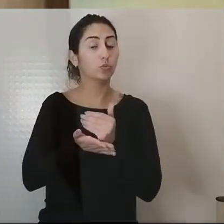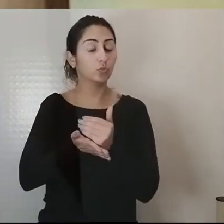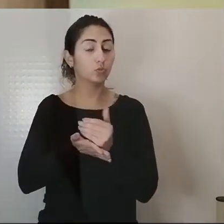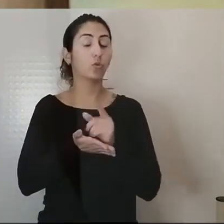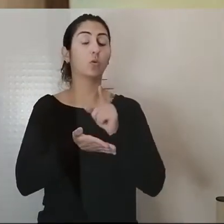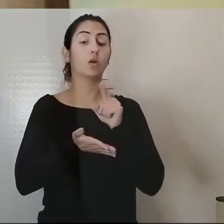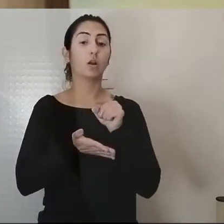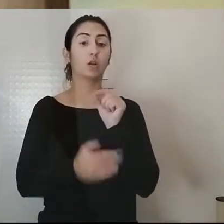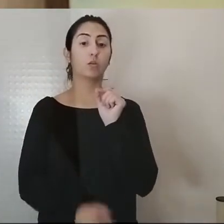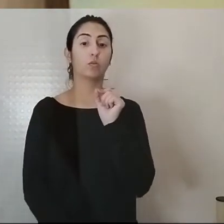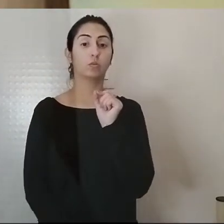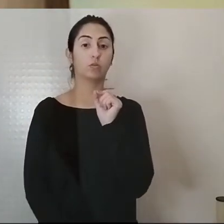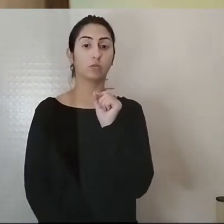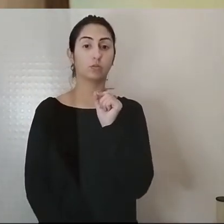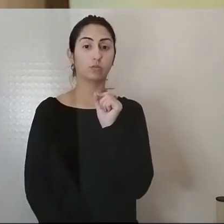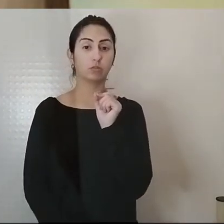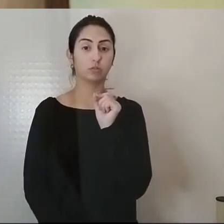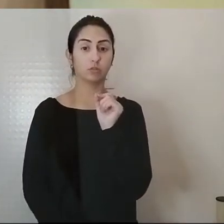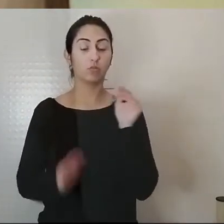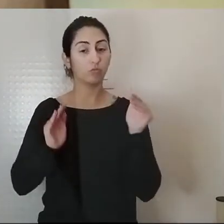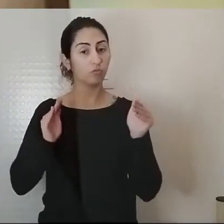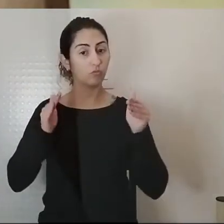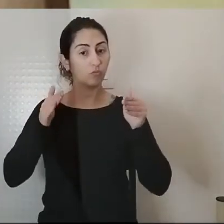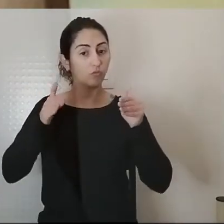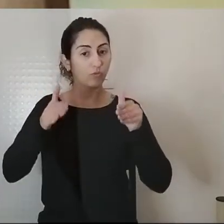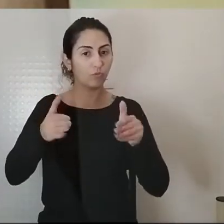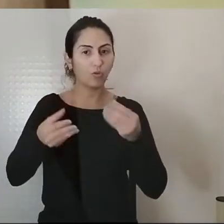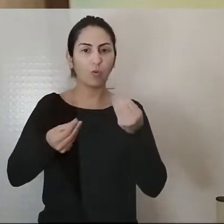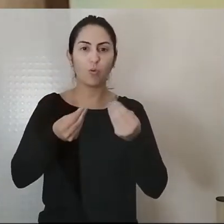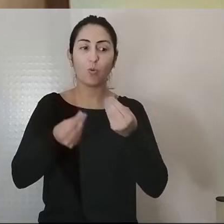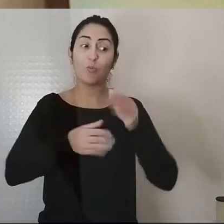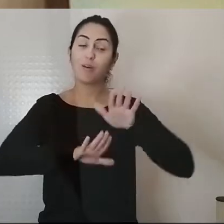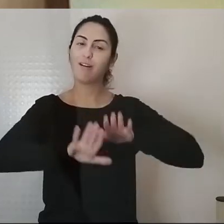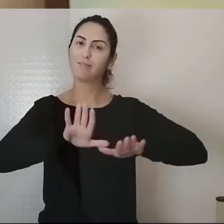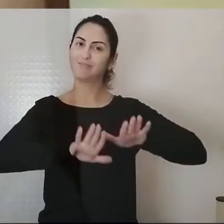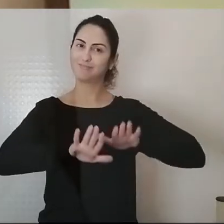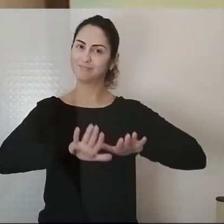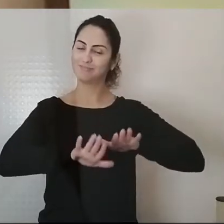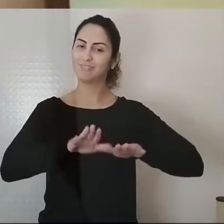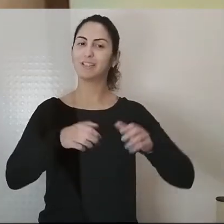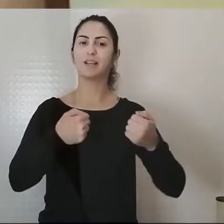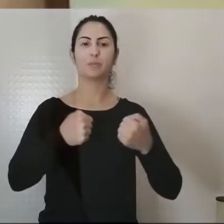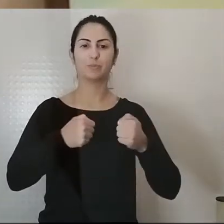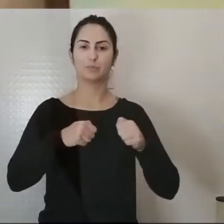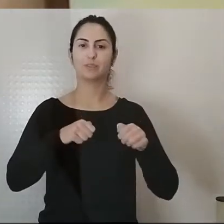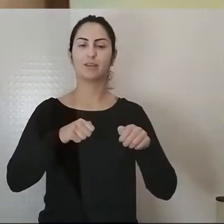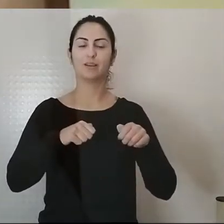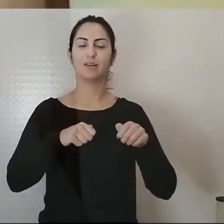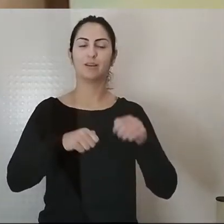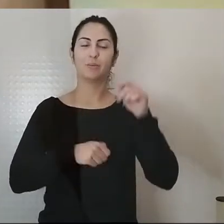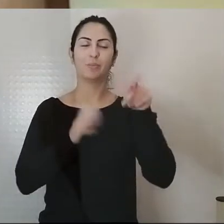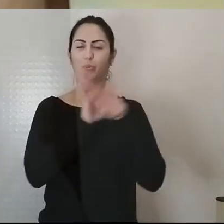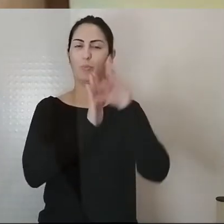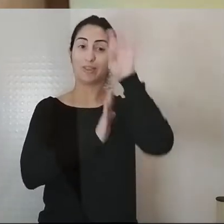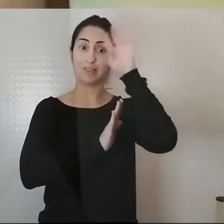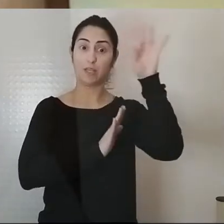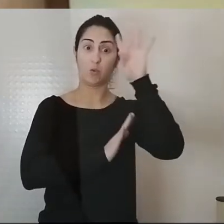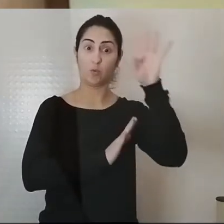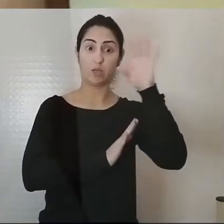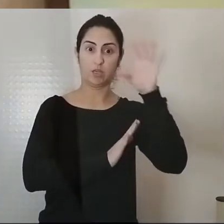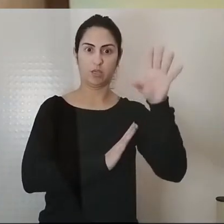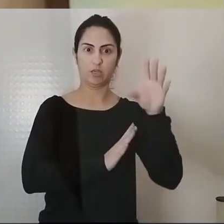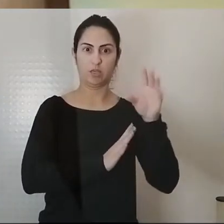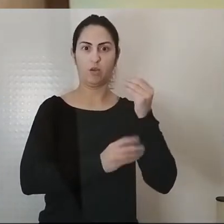atenção para a cautela que se deve ter sobre a teoria de conspiração baseada na